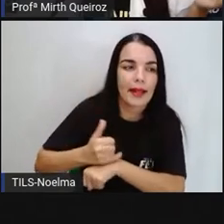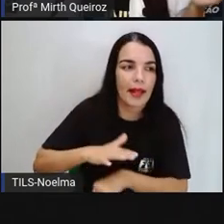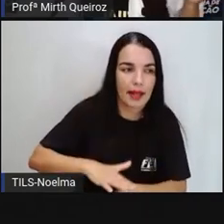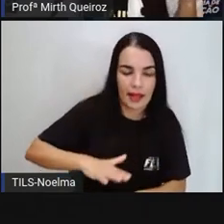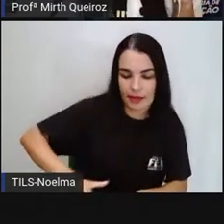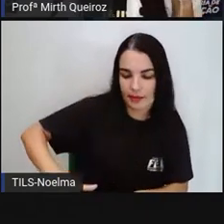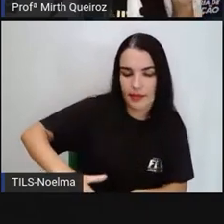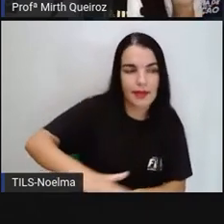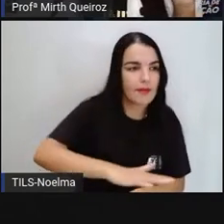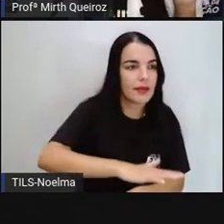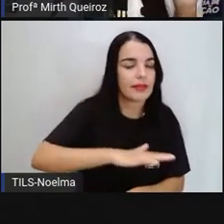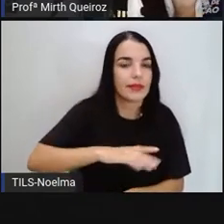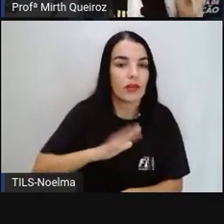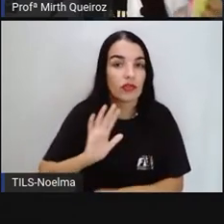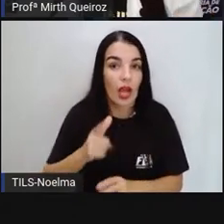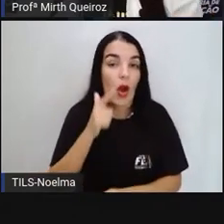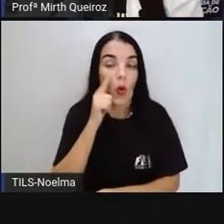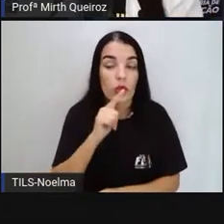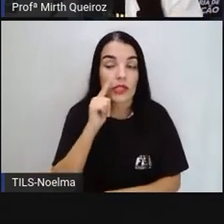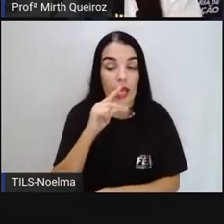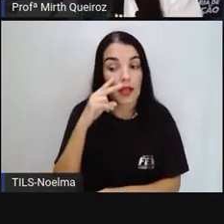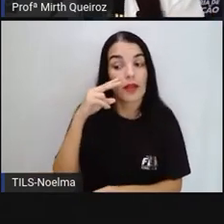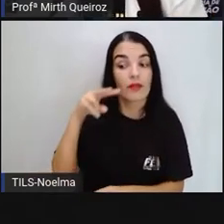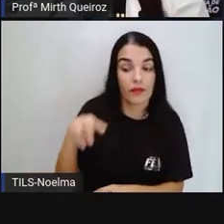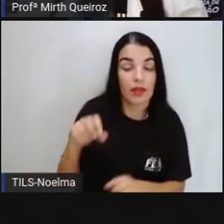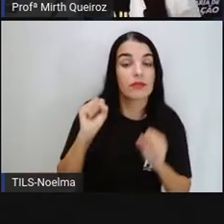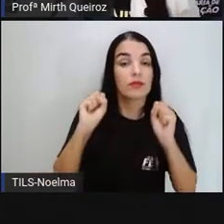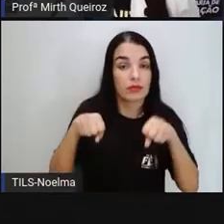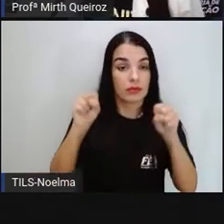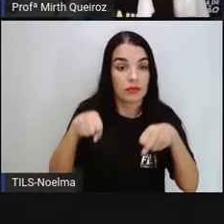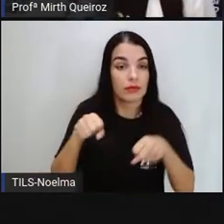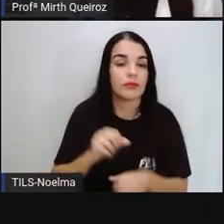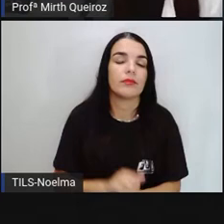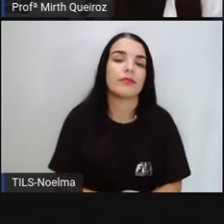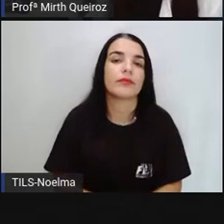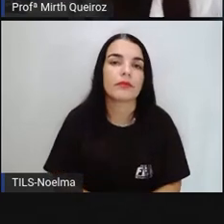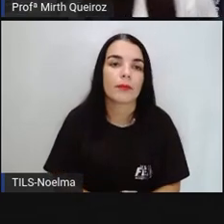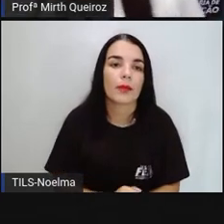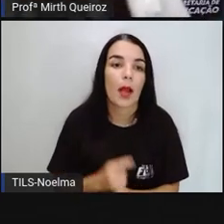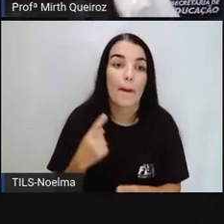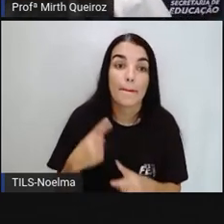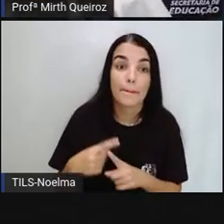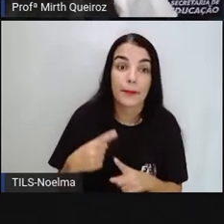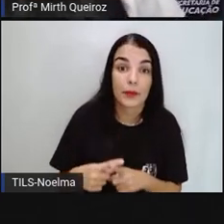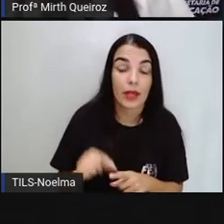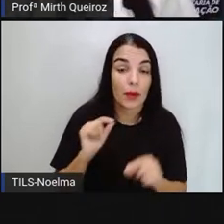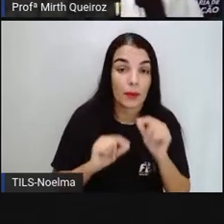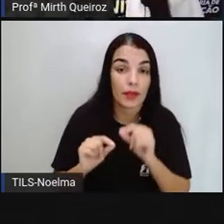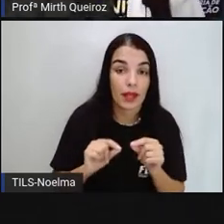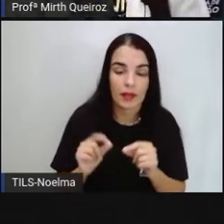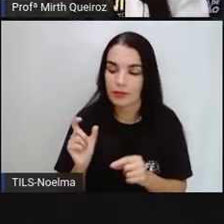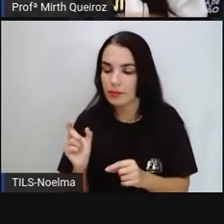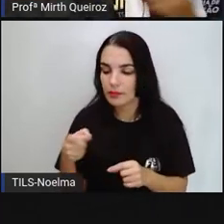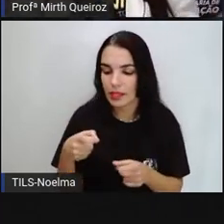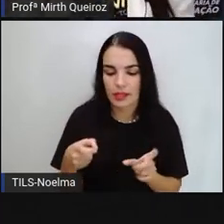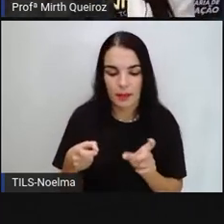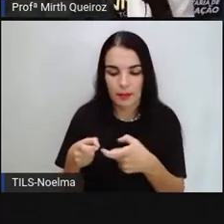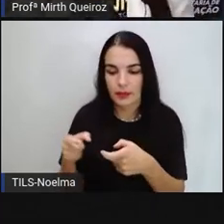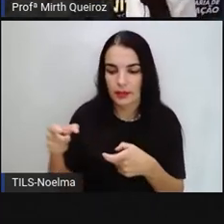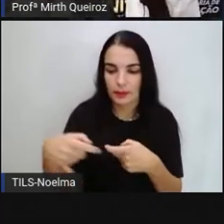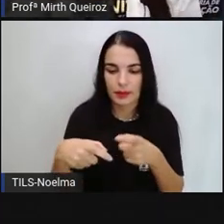a gente já consegue ver nas escolas essas peças, né? Uma vez que essas peças, elas podem ser utilizadas de